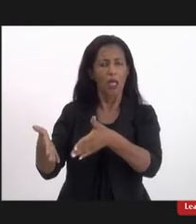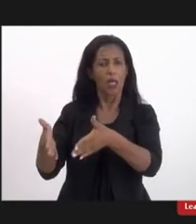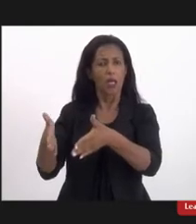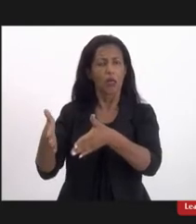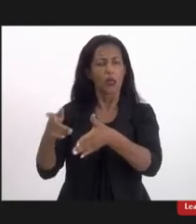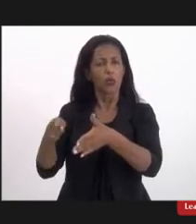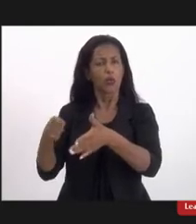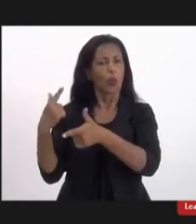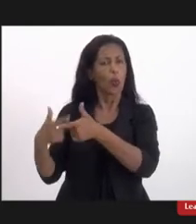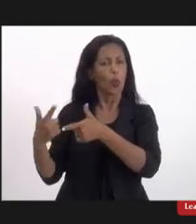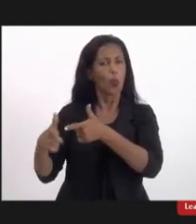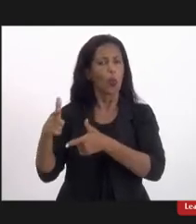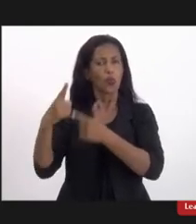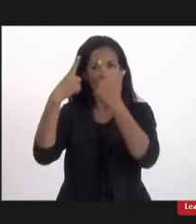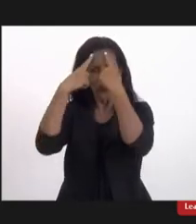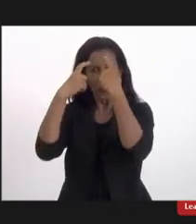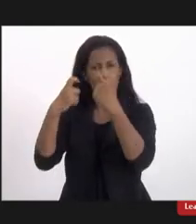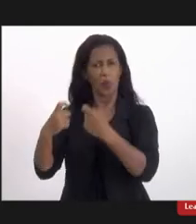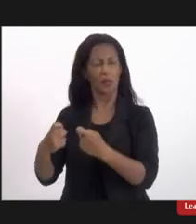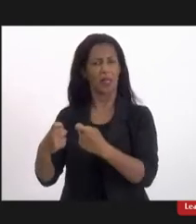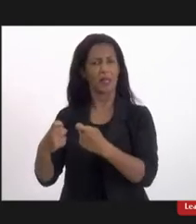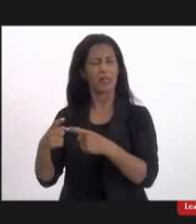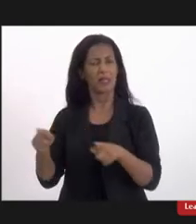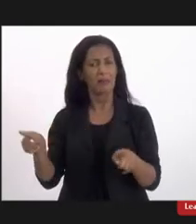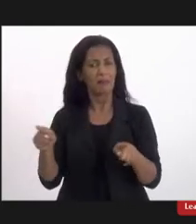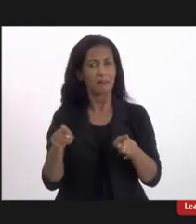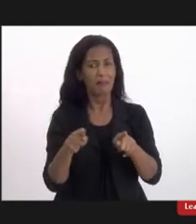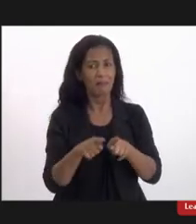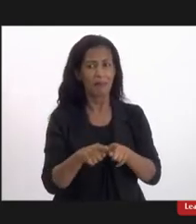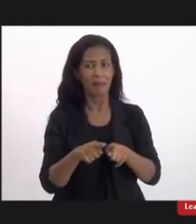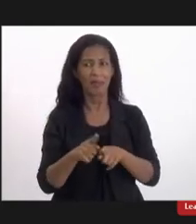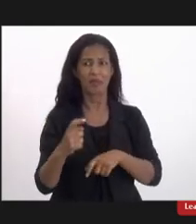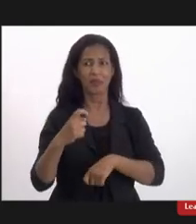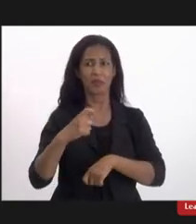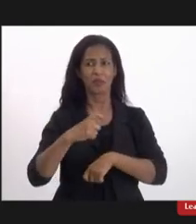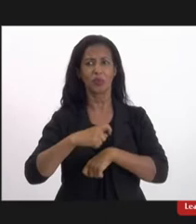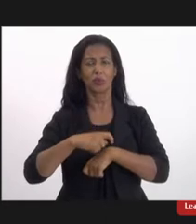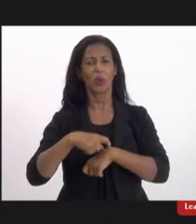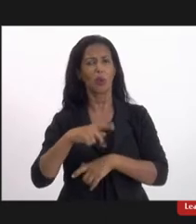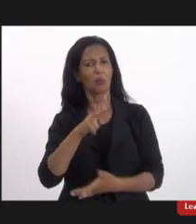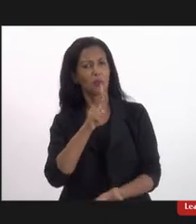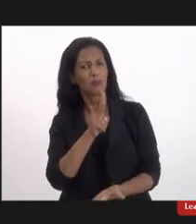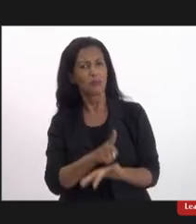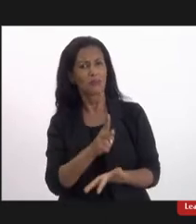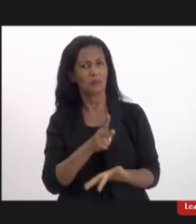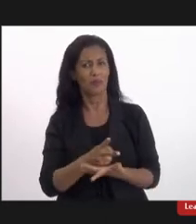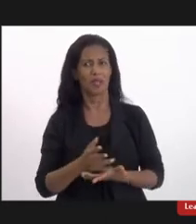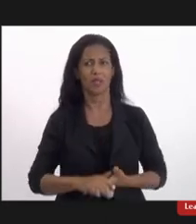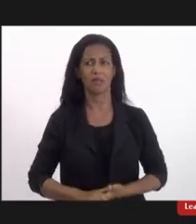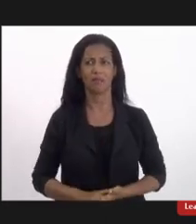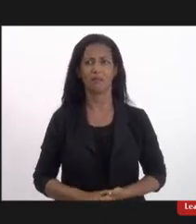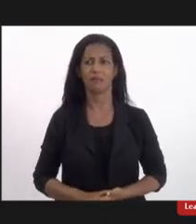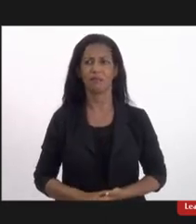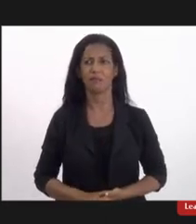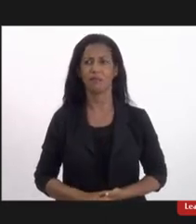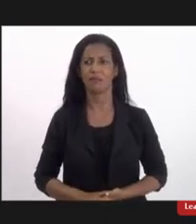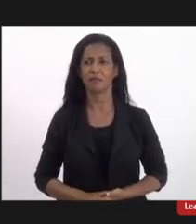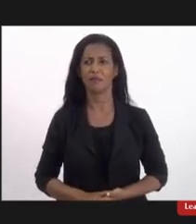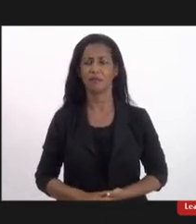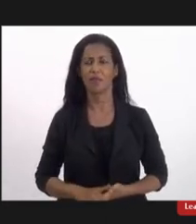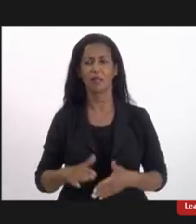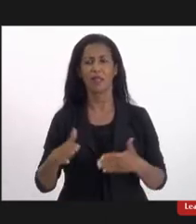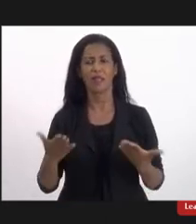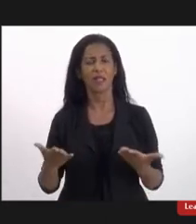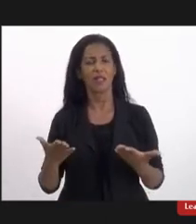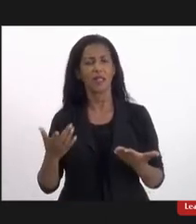quadro de violência como também para o aumento do mesmo né e a